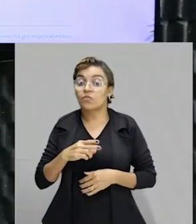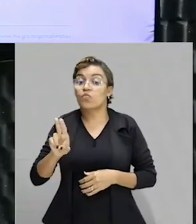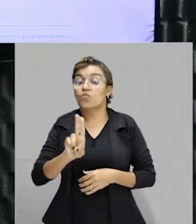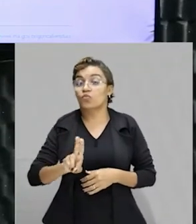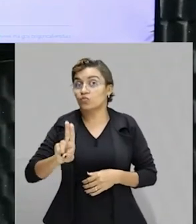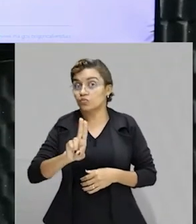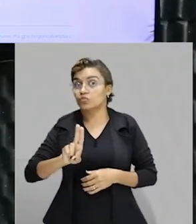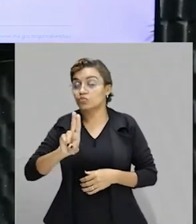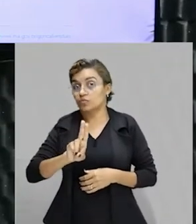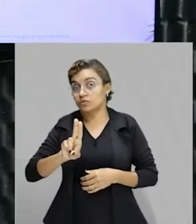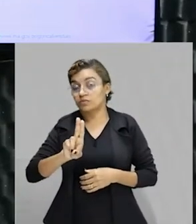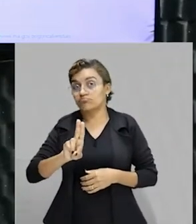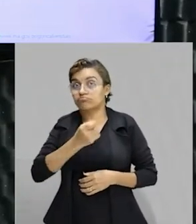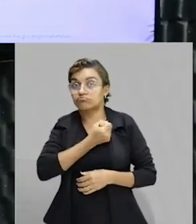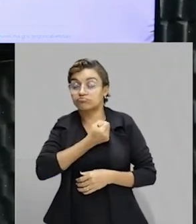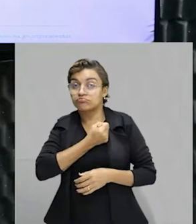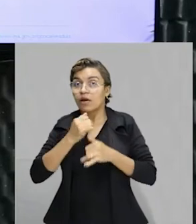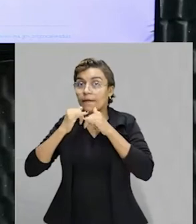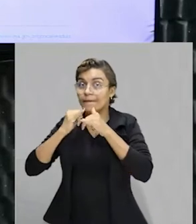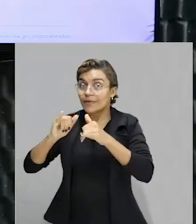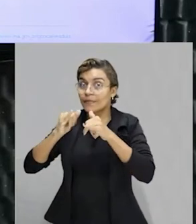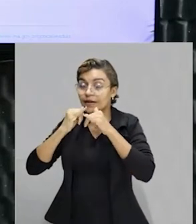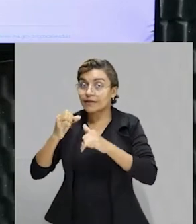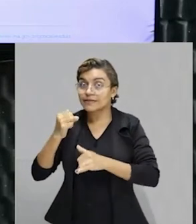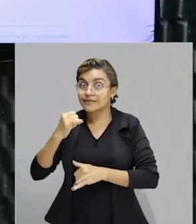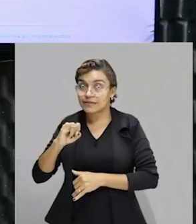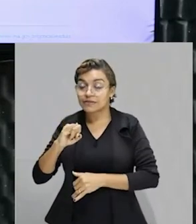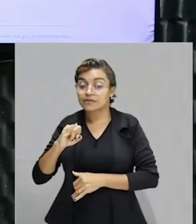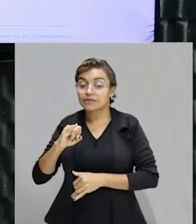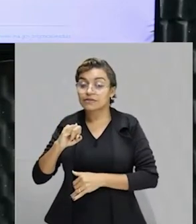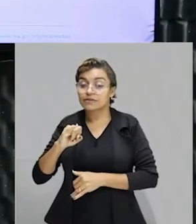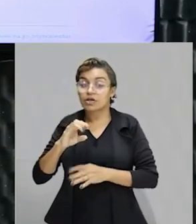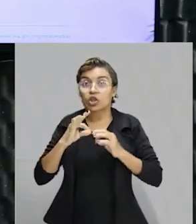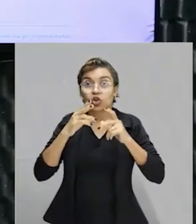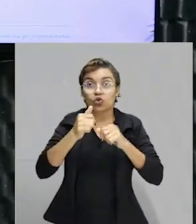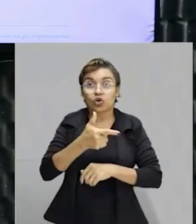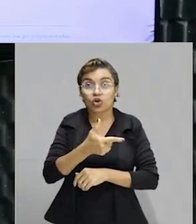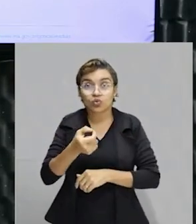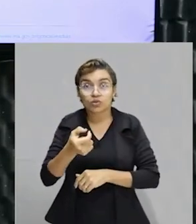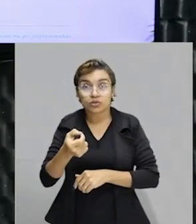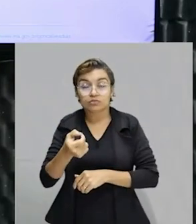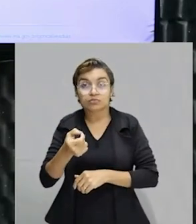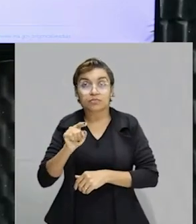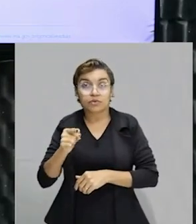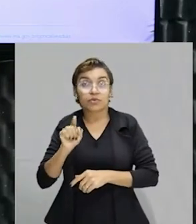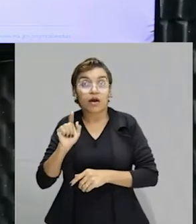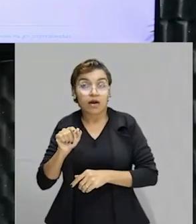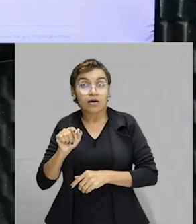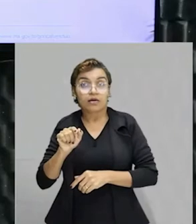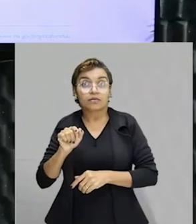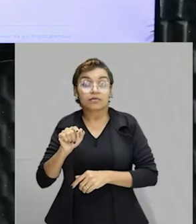um valor para a propaganda, e se o valor total é de 200 mil, o da propaganda vai ser justamente 200